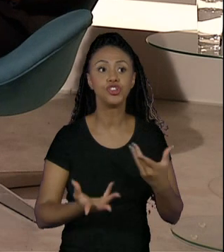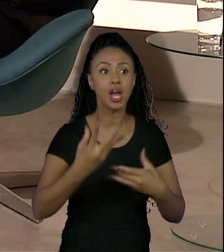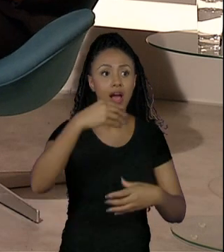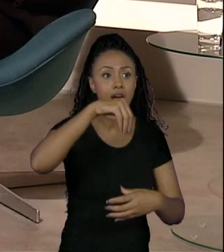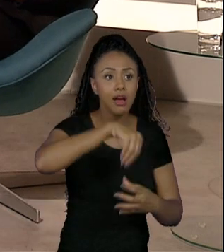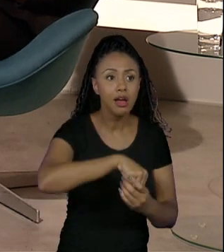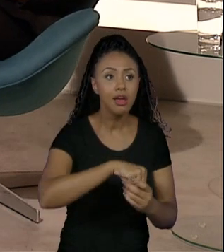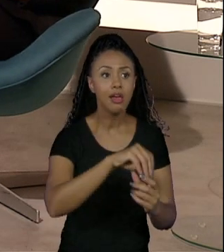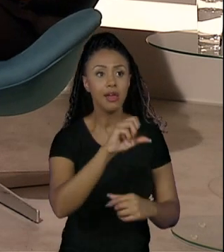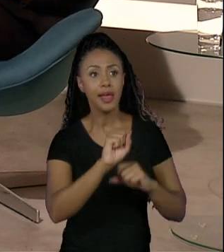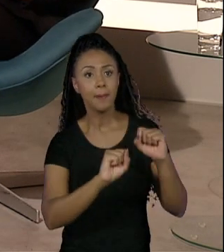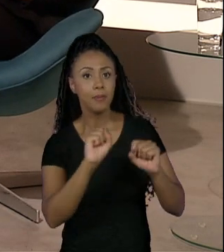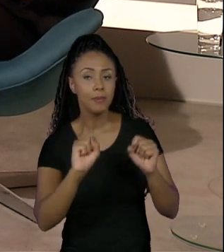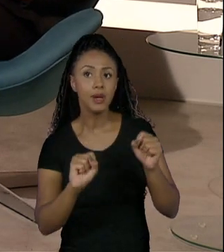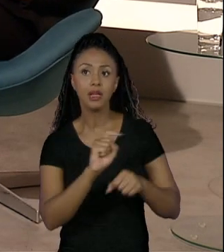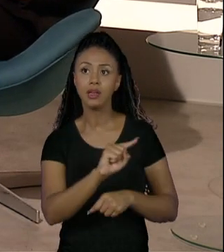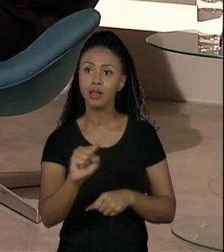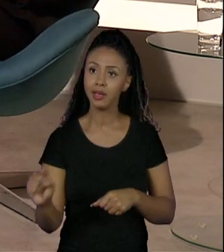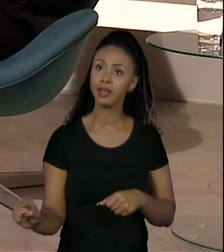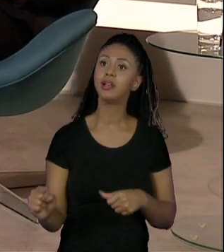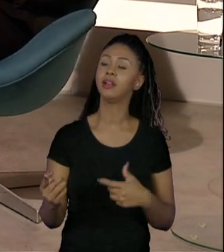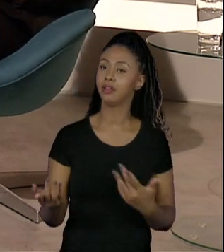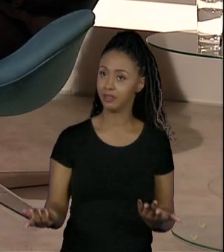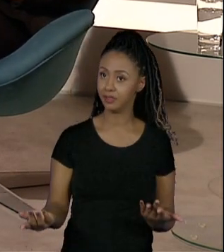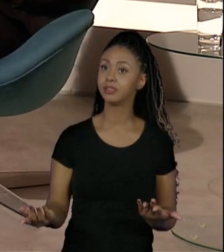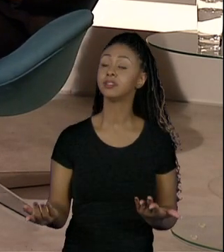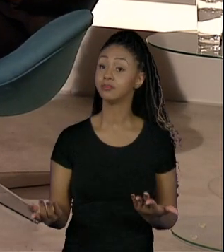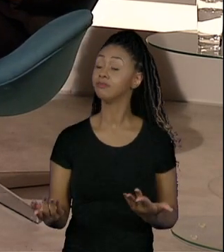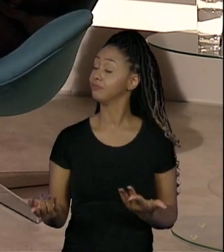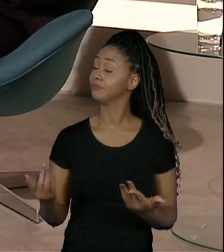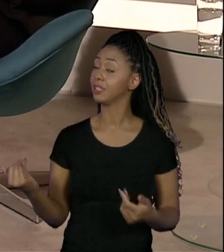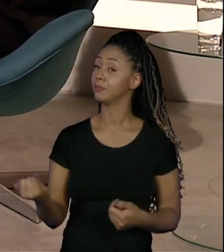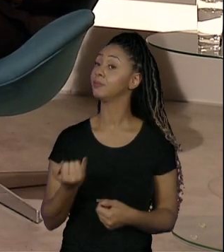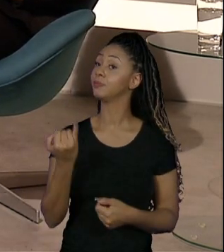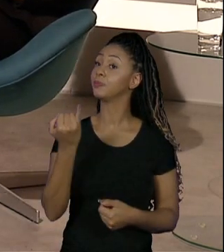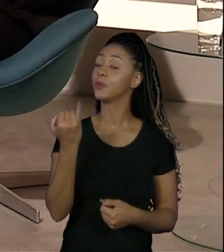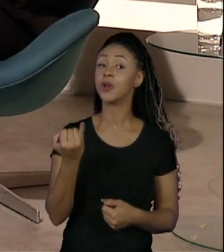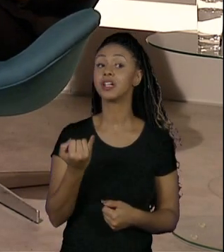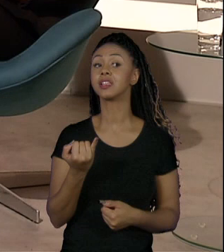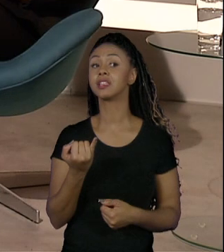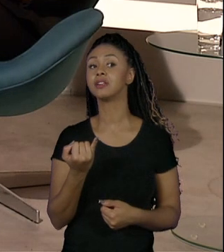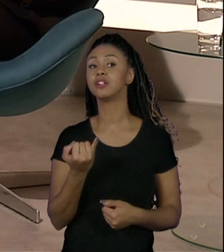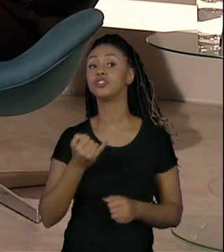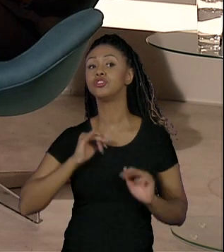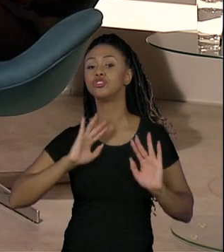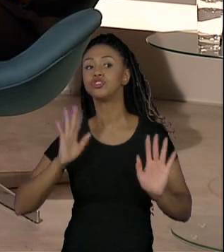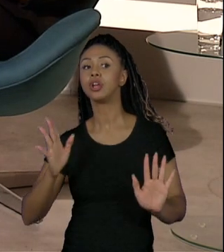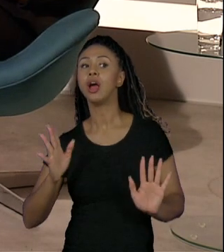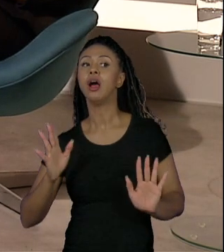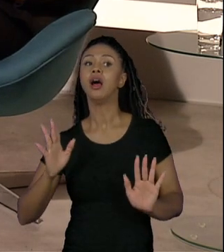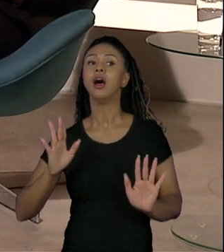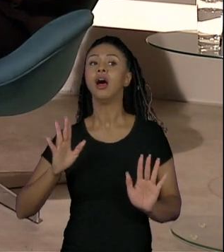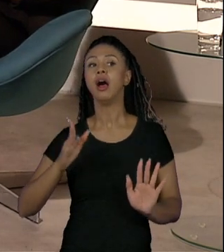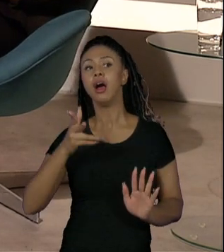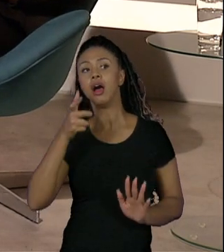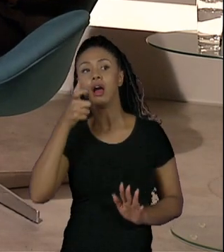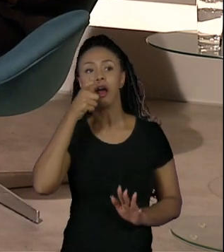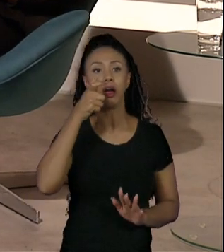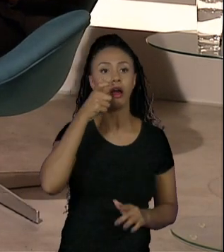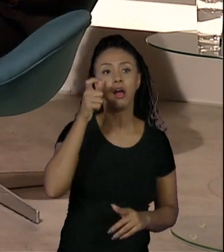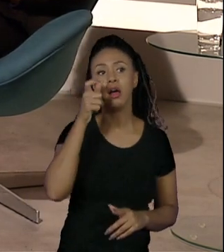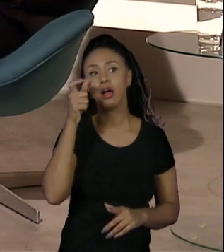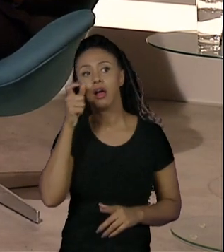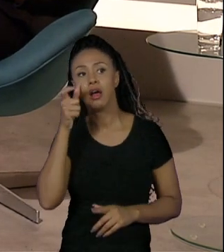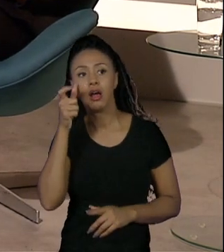organização, atuando ali junto à comunidade, é muito importante que ele possa até observar, ter